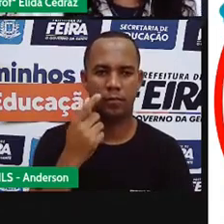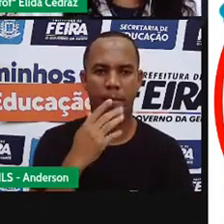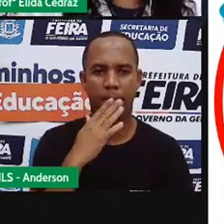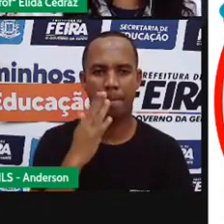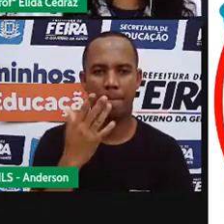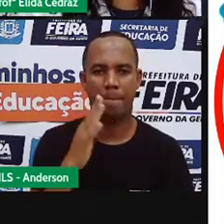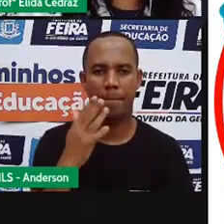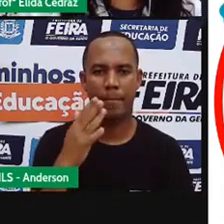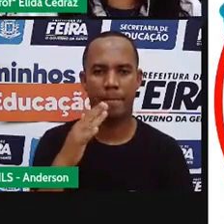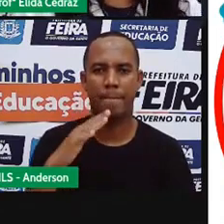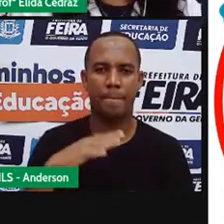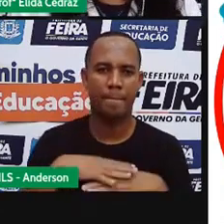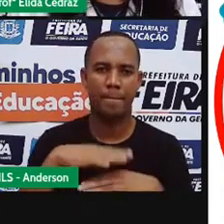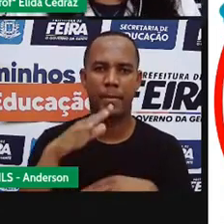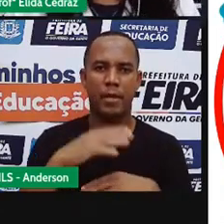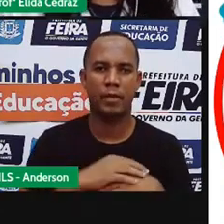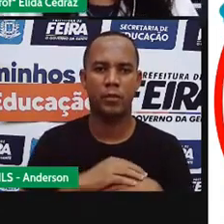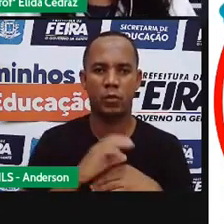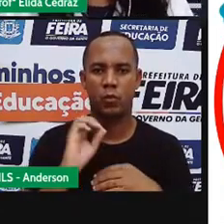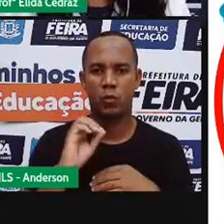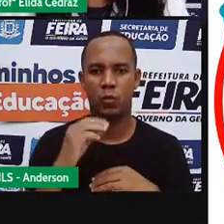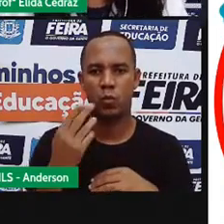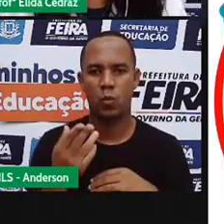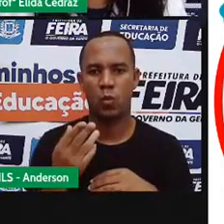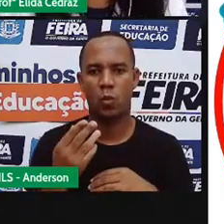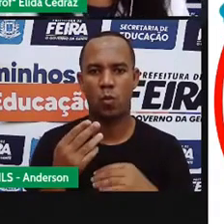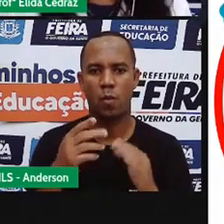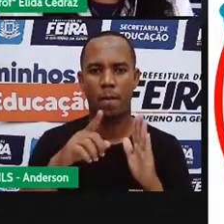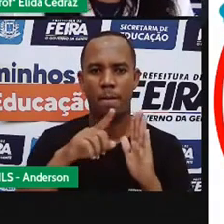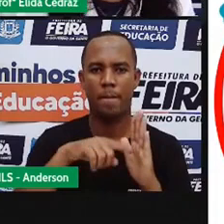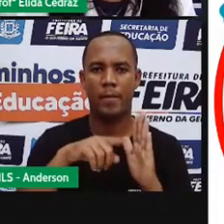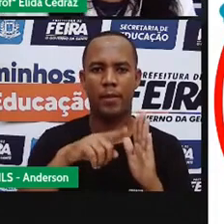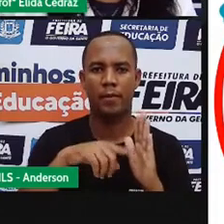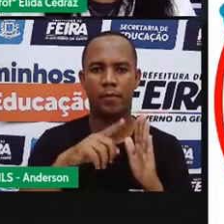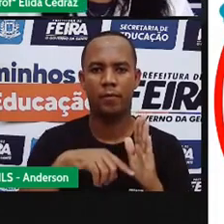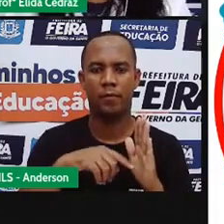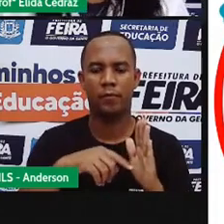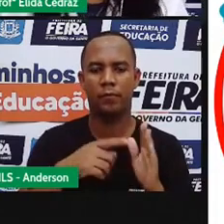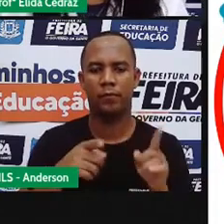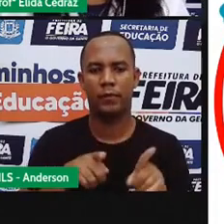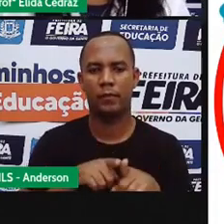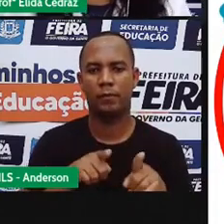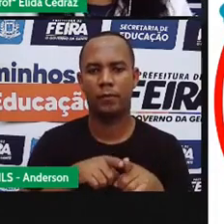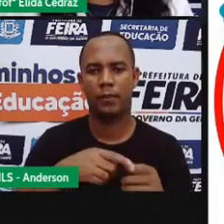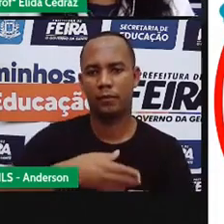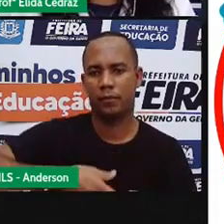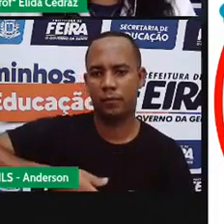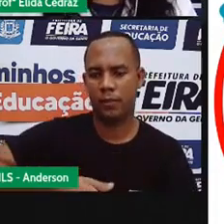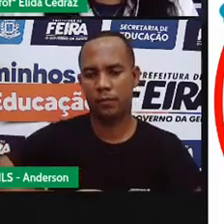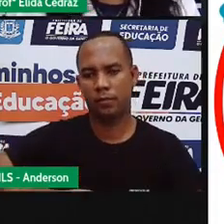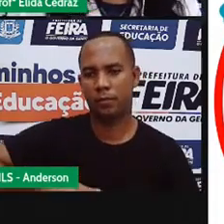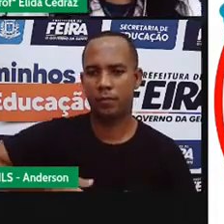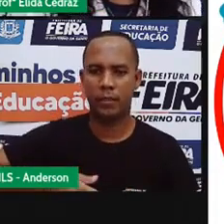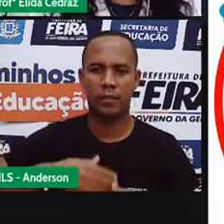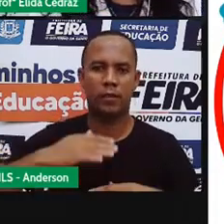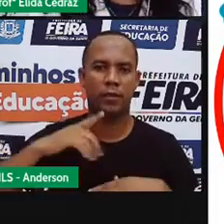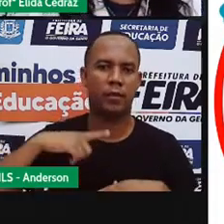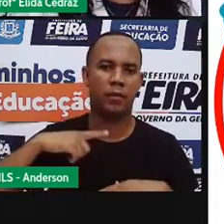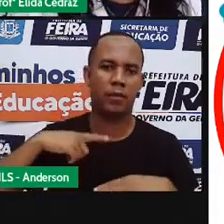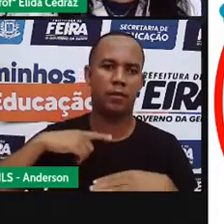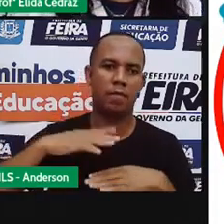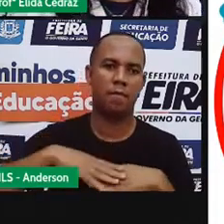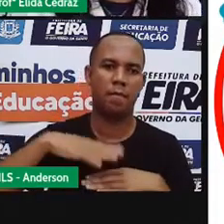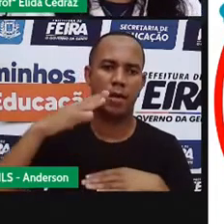mais capacidade. Uma banheira de um bebê tem outra capacidade. O